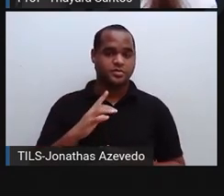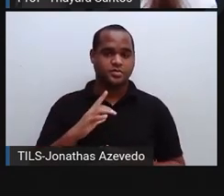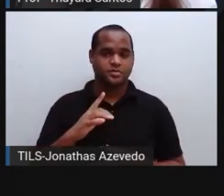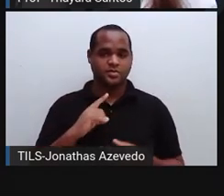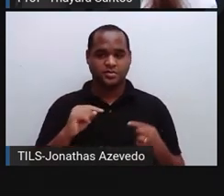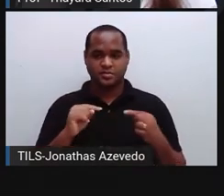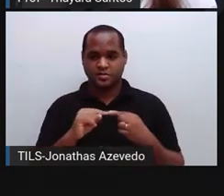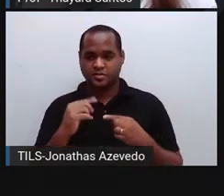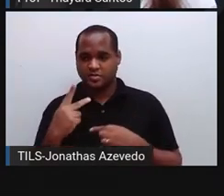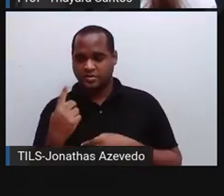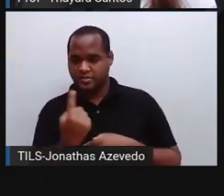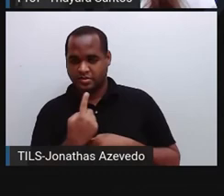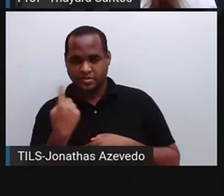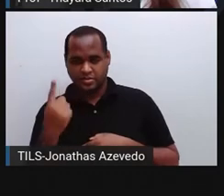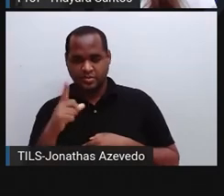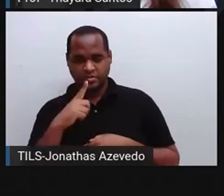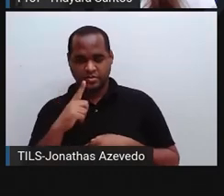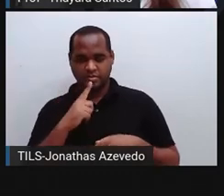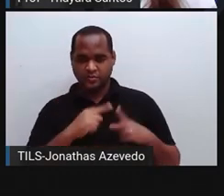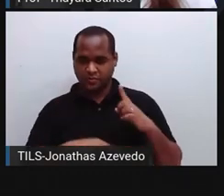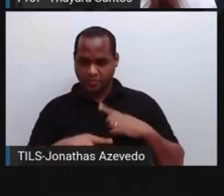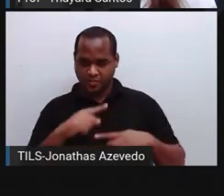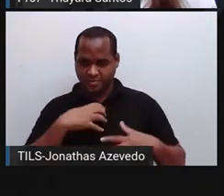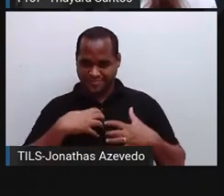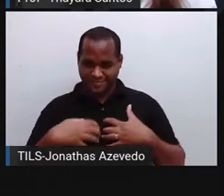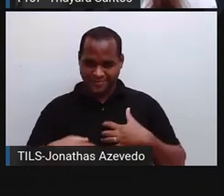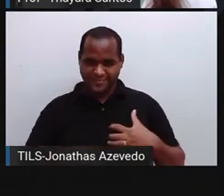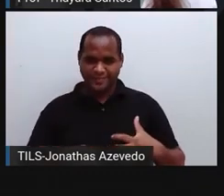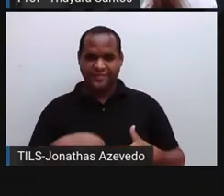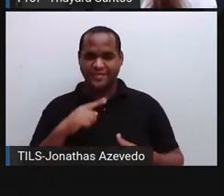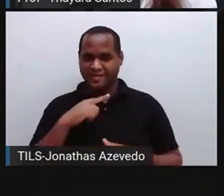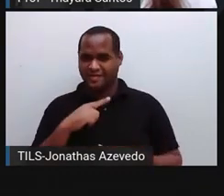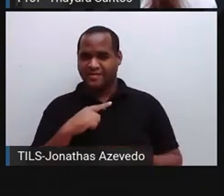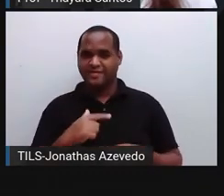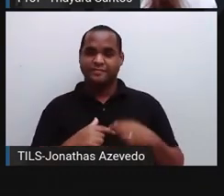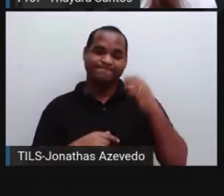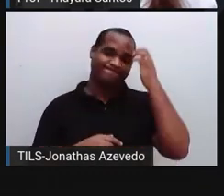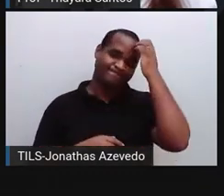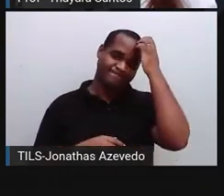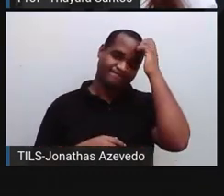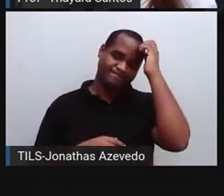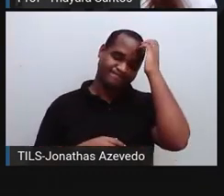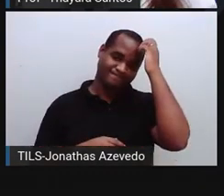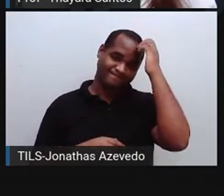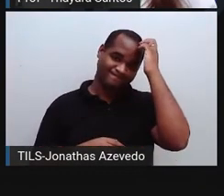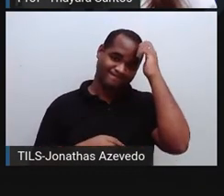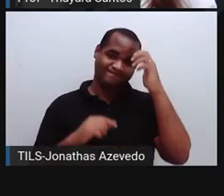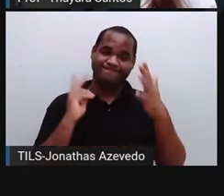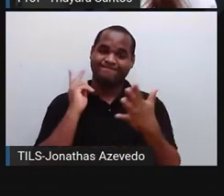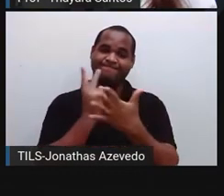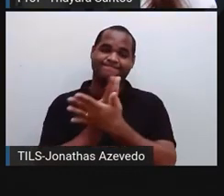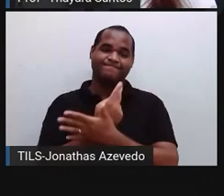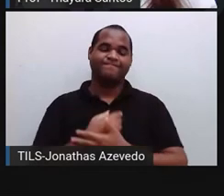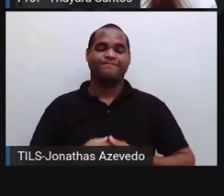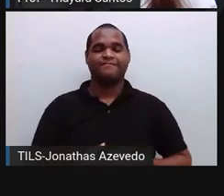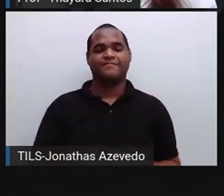autônomo que estimula as funções dos órgãos? Vamos ver. Também não é.